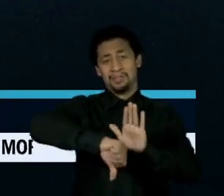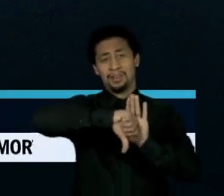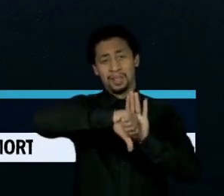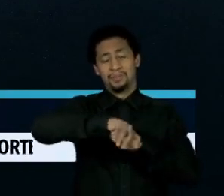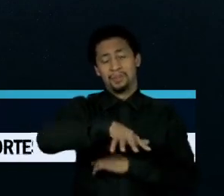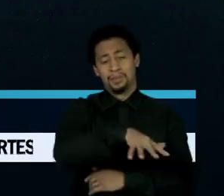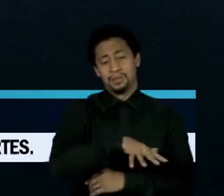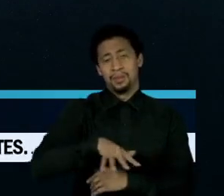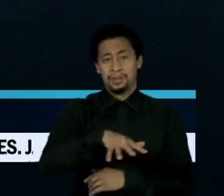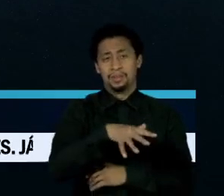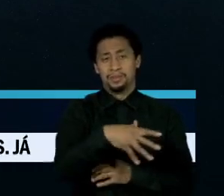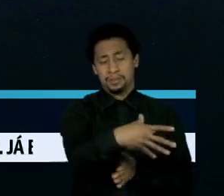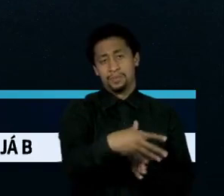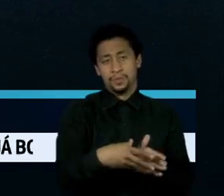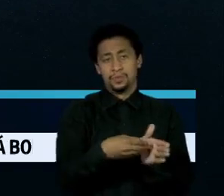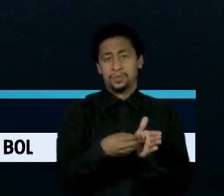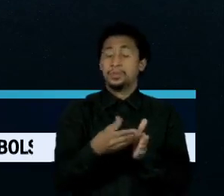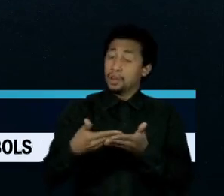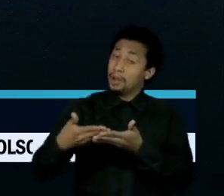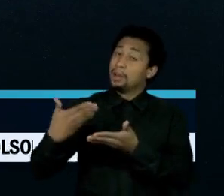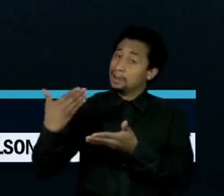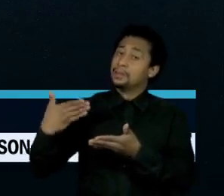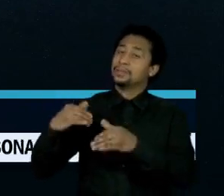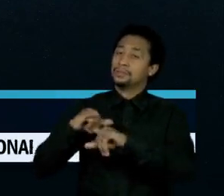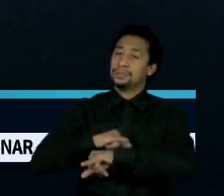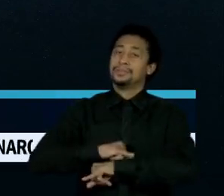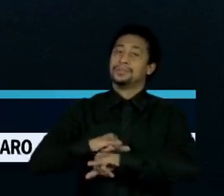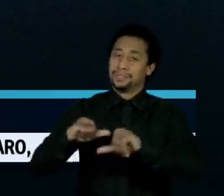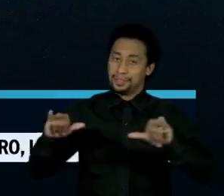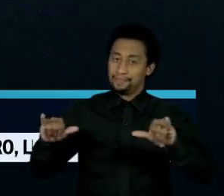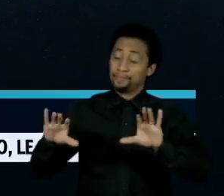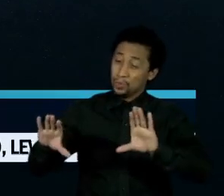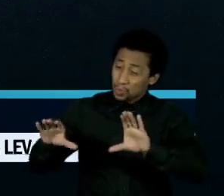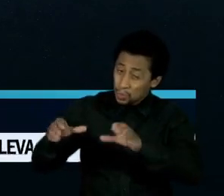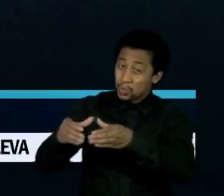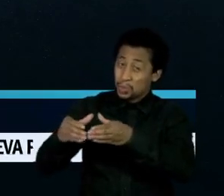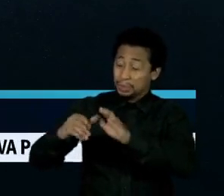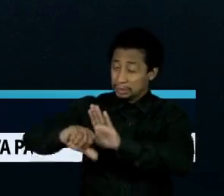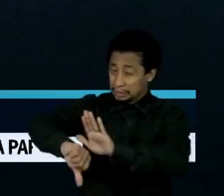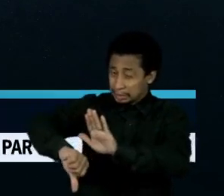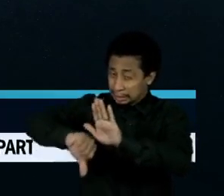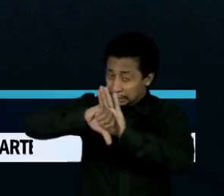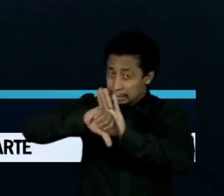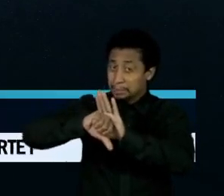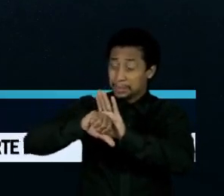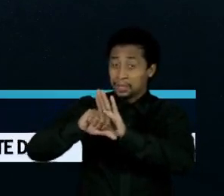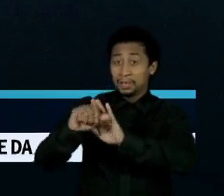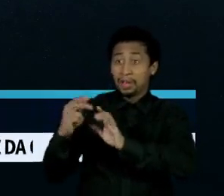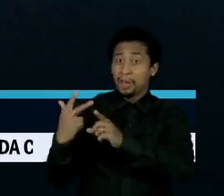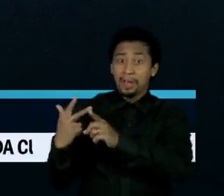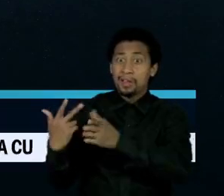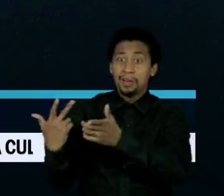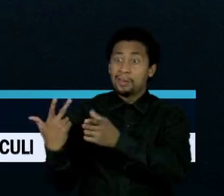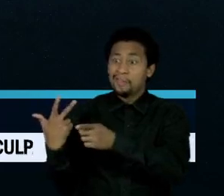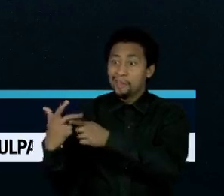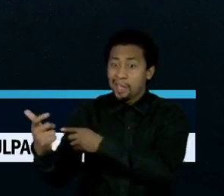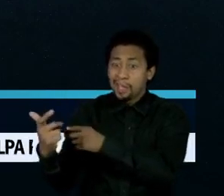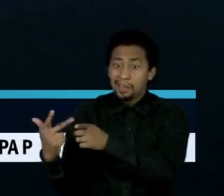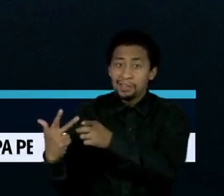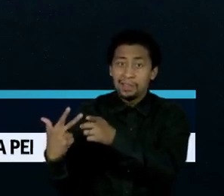mencionei algumas vezes, para o crime organizado, tem prevalecido aqui na região,